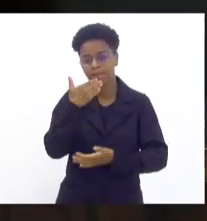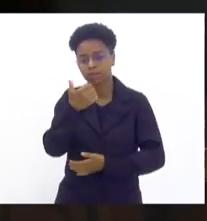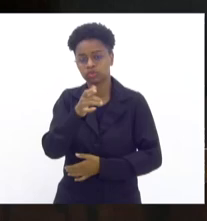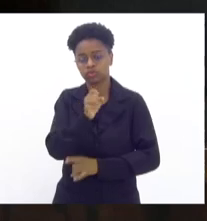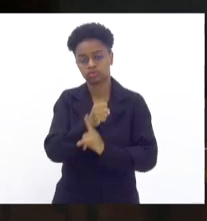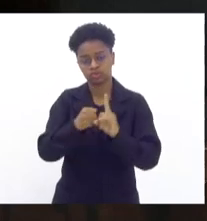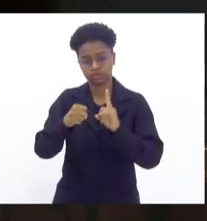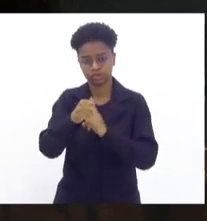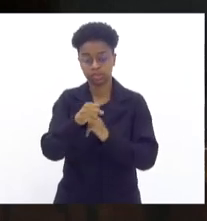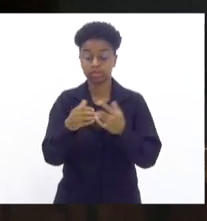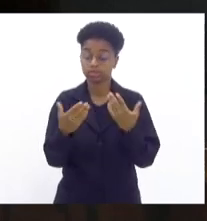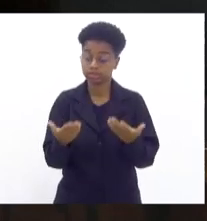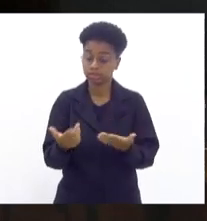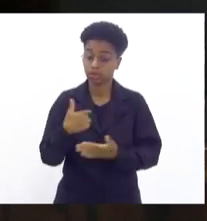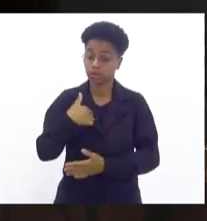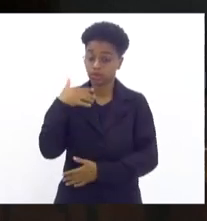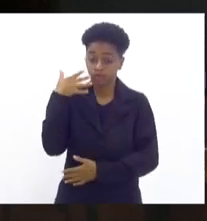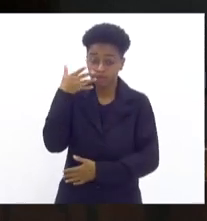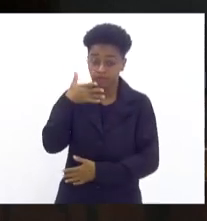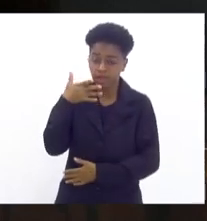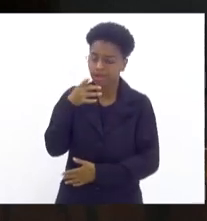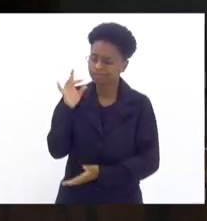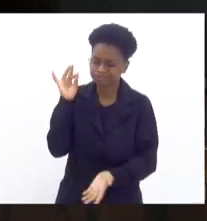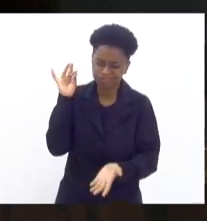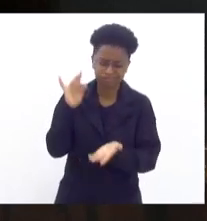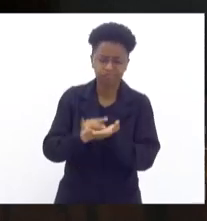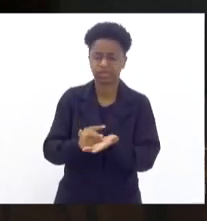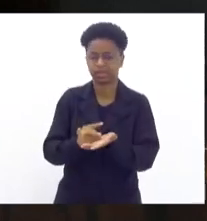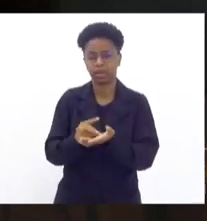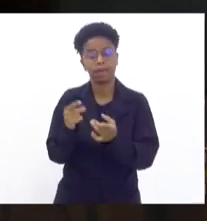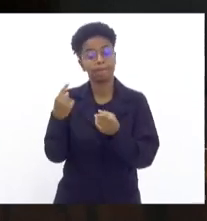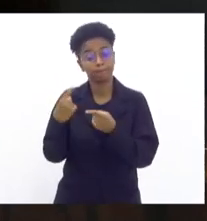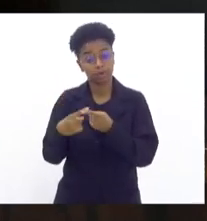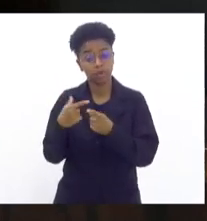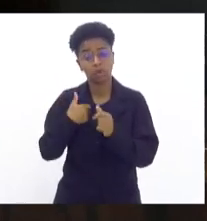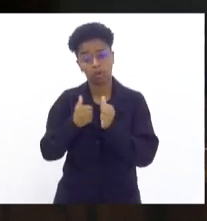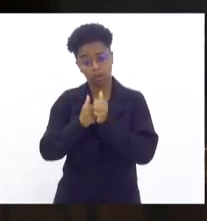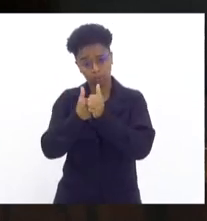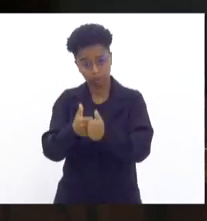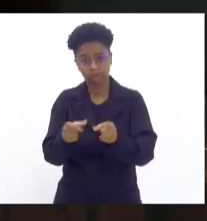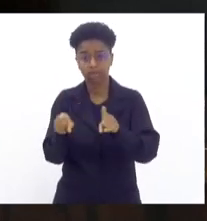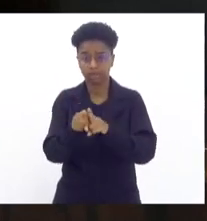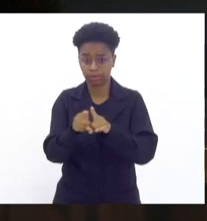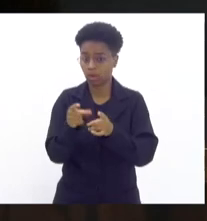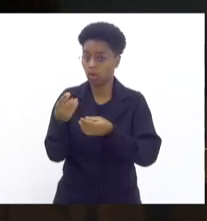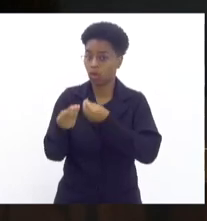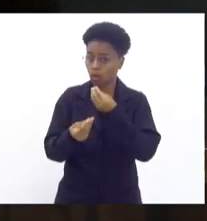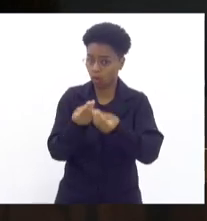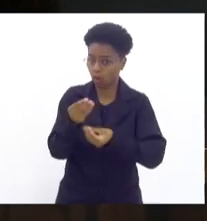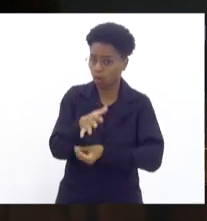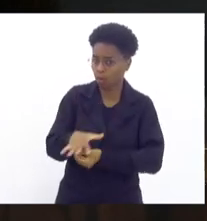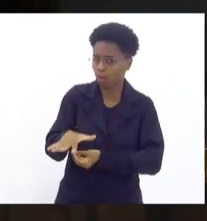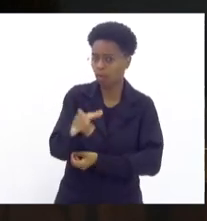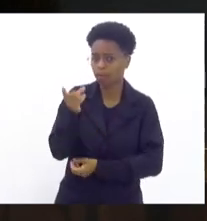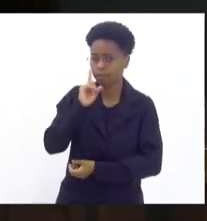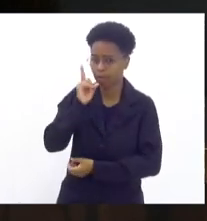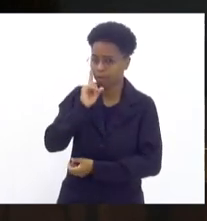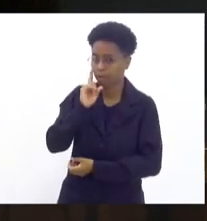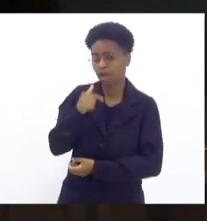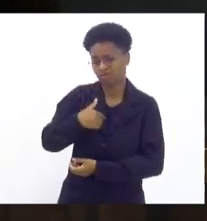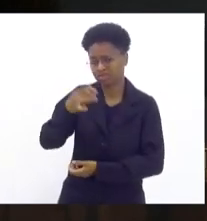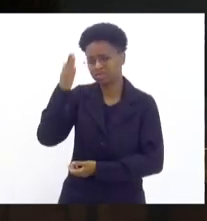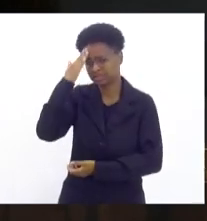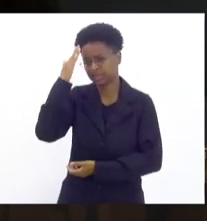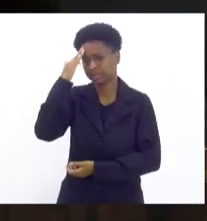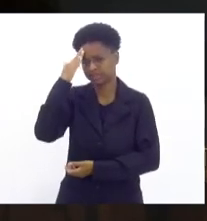E isso eu falo com a máxima sinceridade, porque também acompanho o chão da fábrica. E eu sei muito